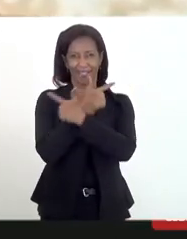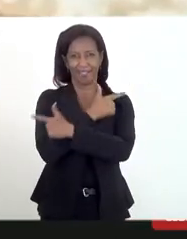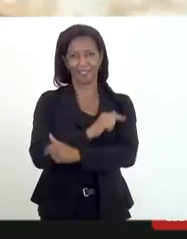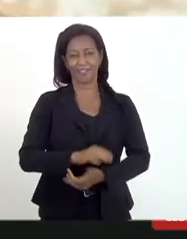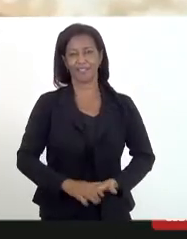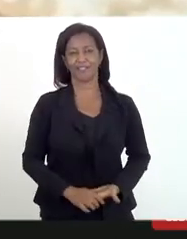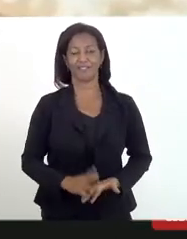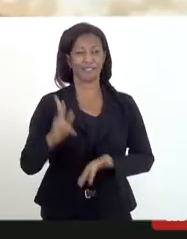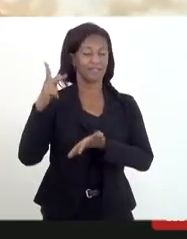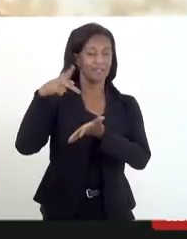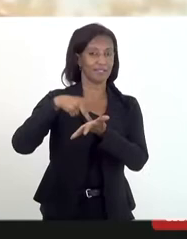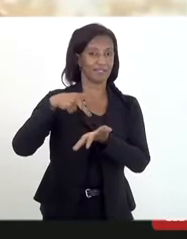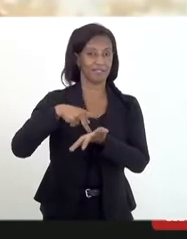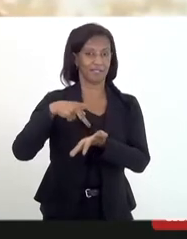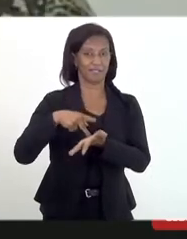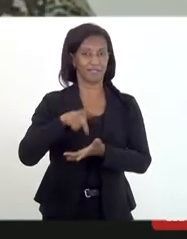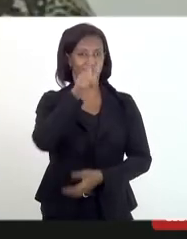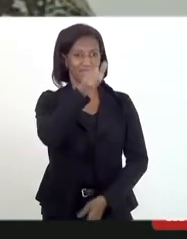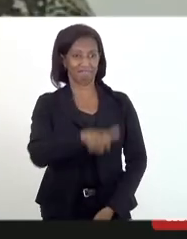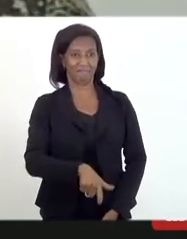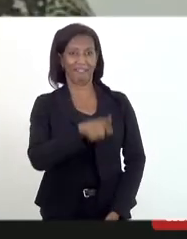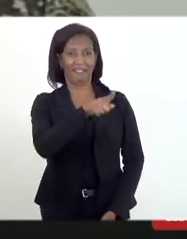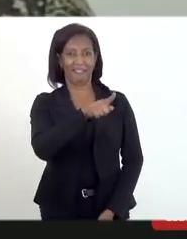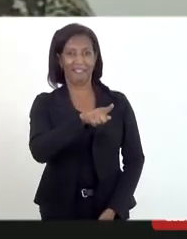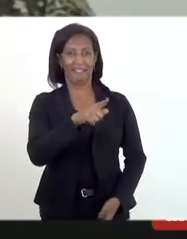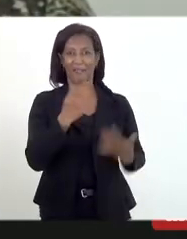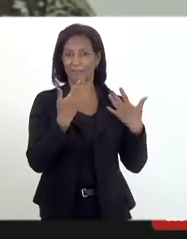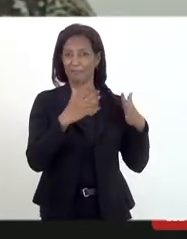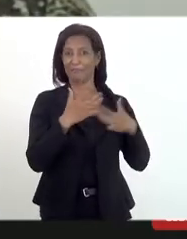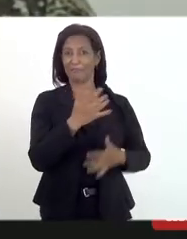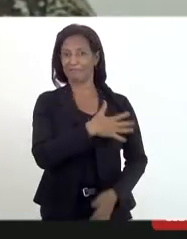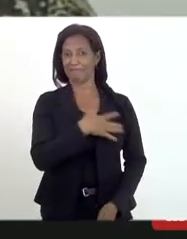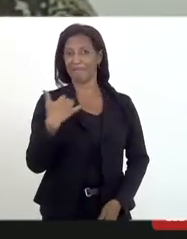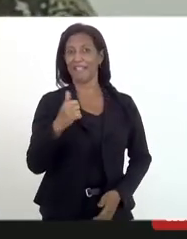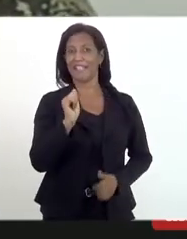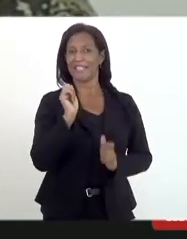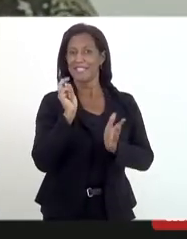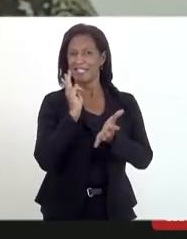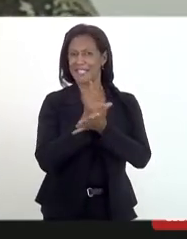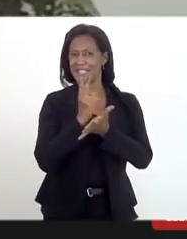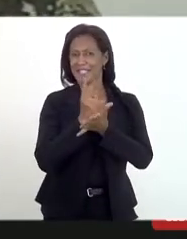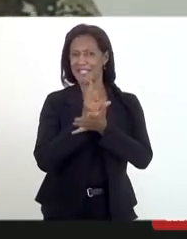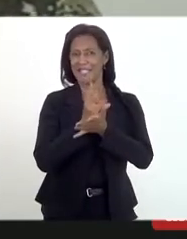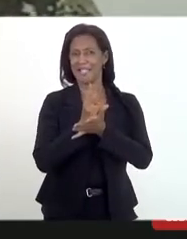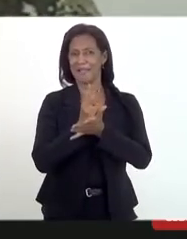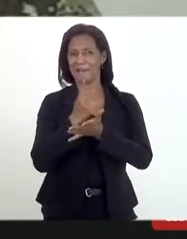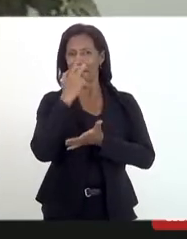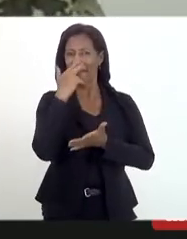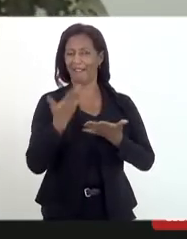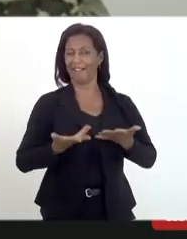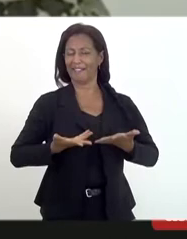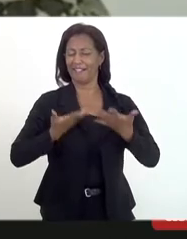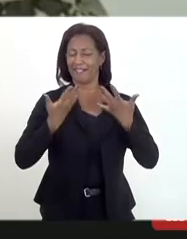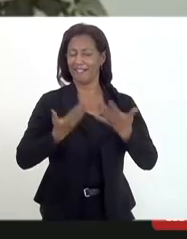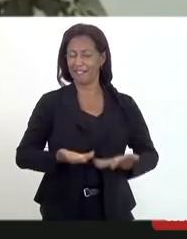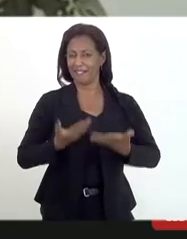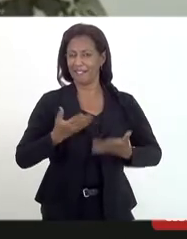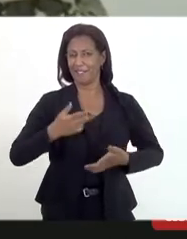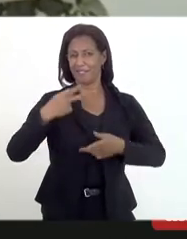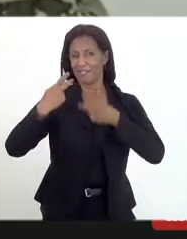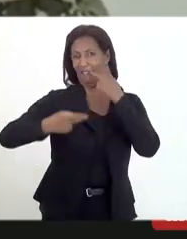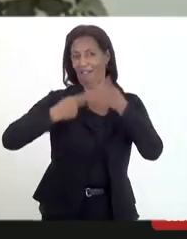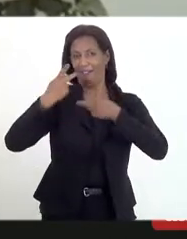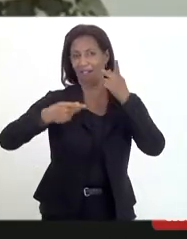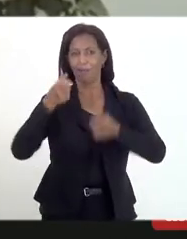Na verdade, é um elogio, sim. Ele sempre dá um tom de leveza na questão do